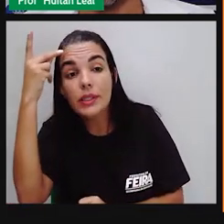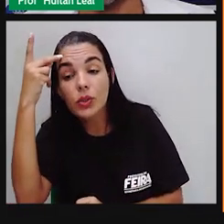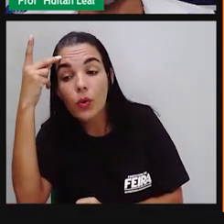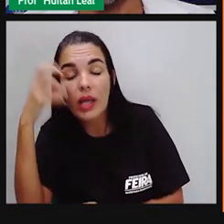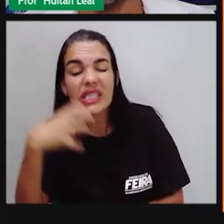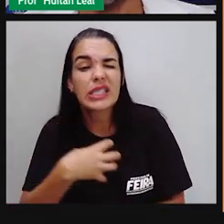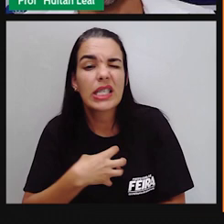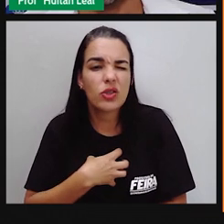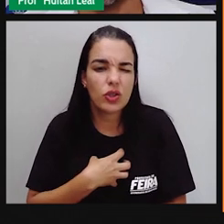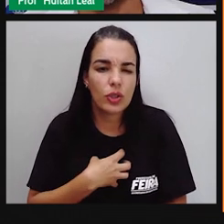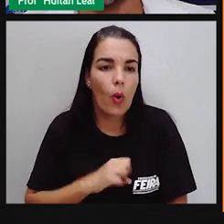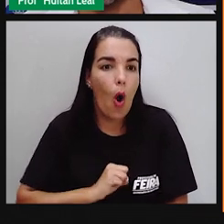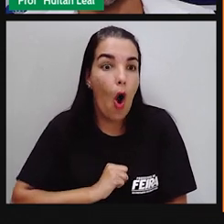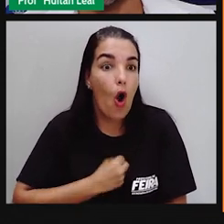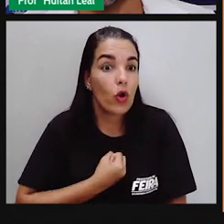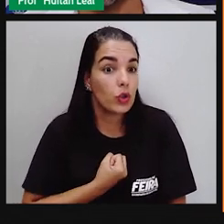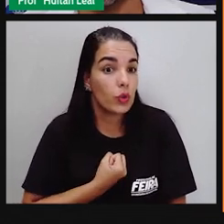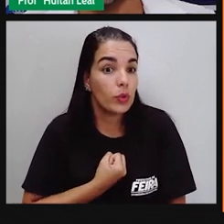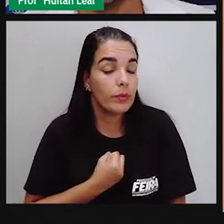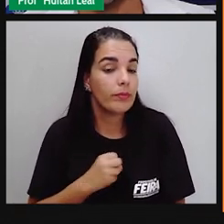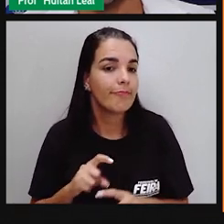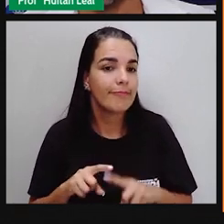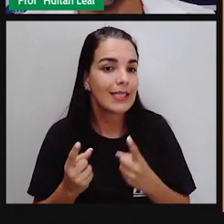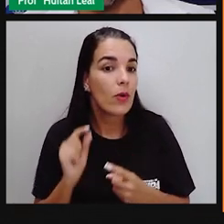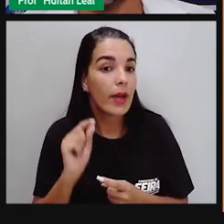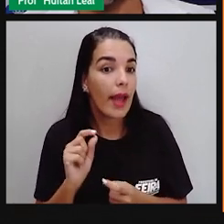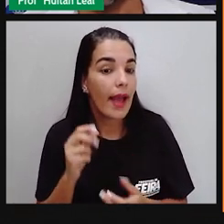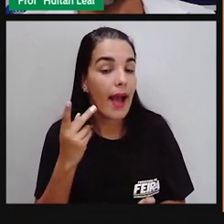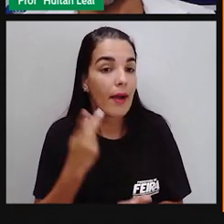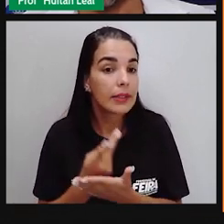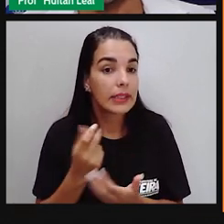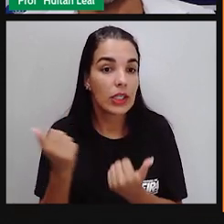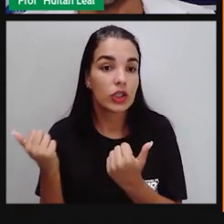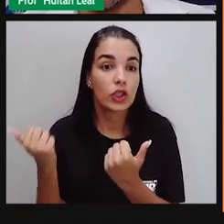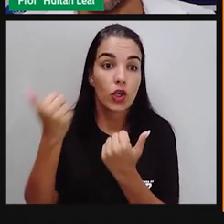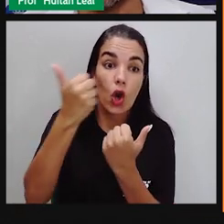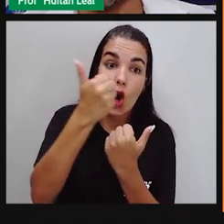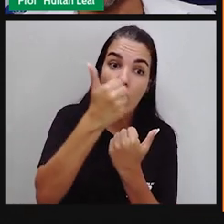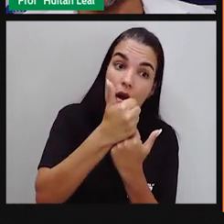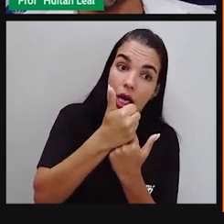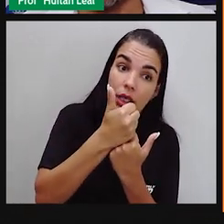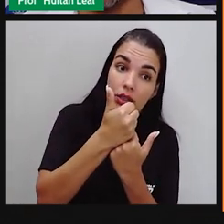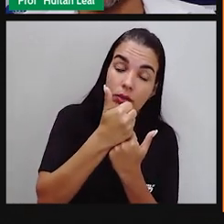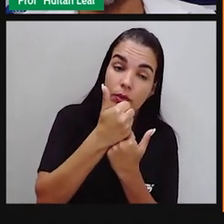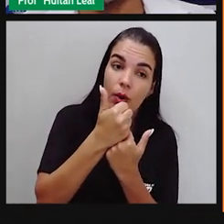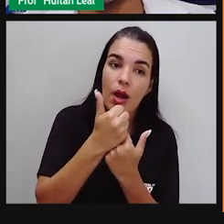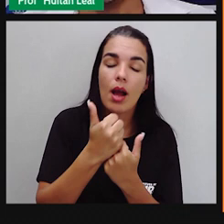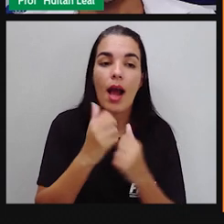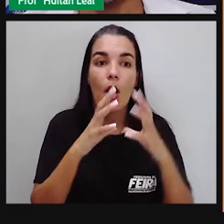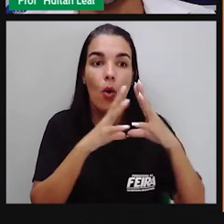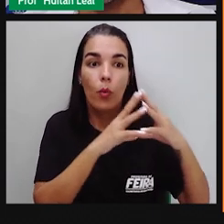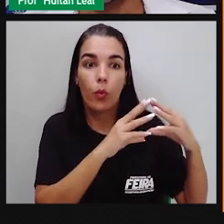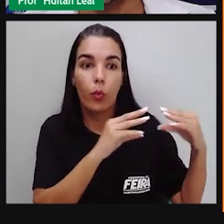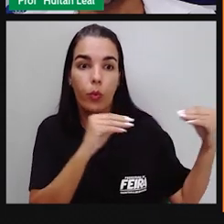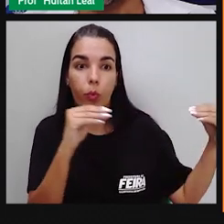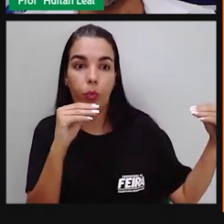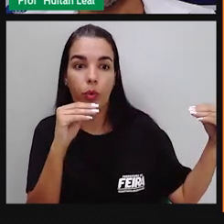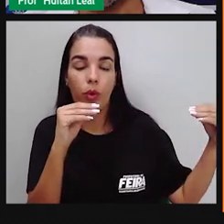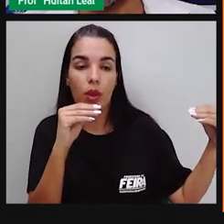Então, o que é que está acontecendo? Eu estou trocando o abstrato pelo